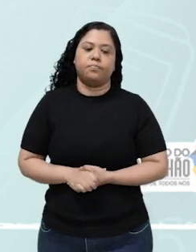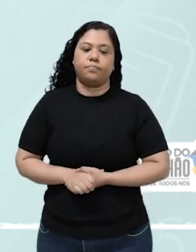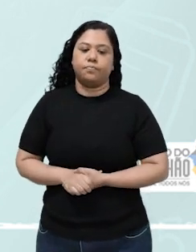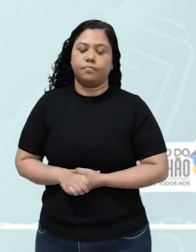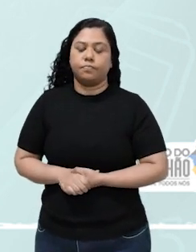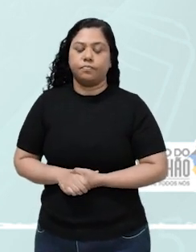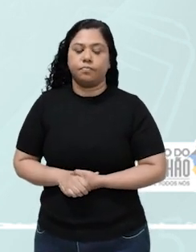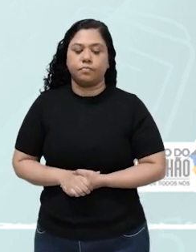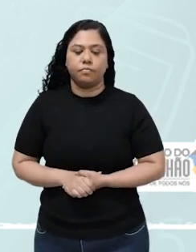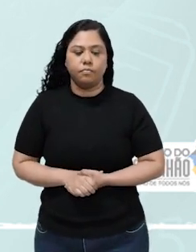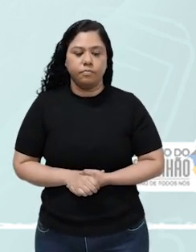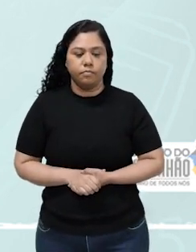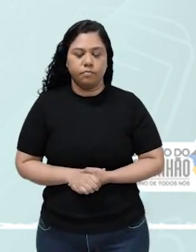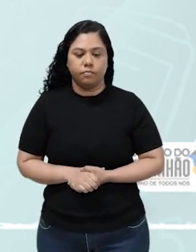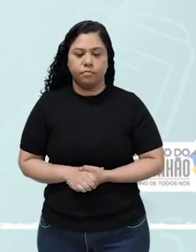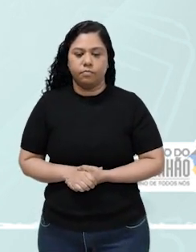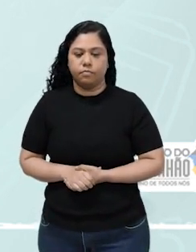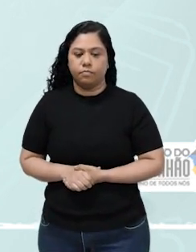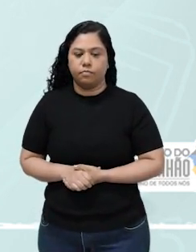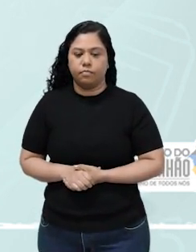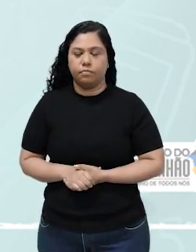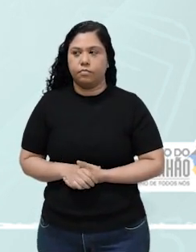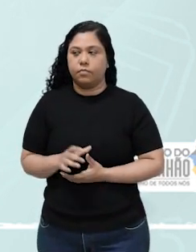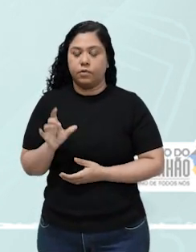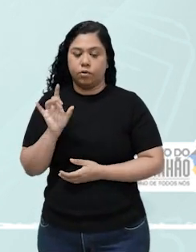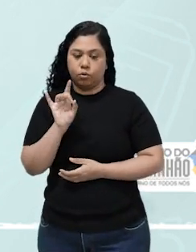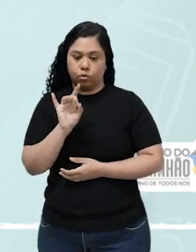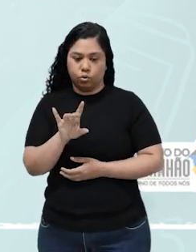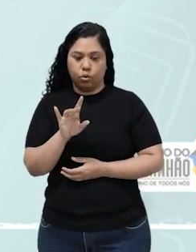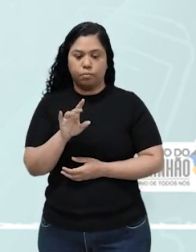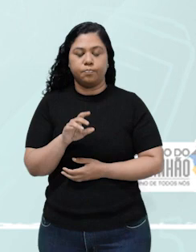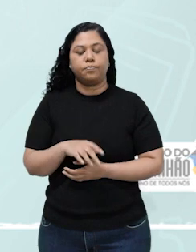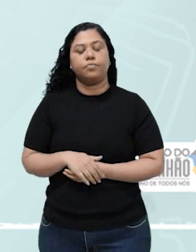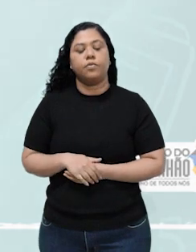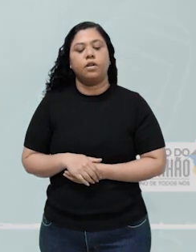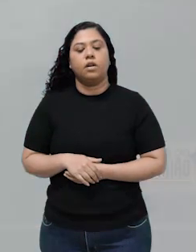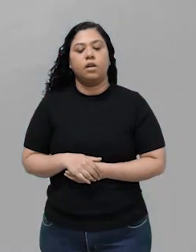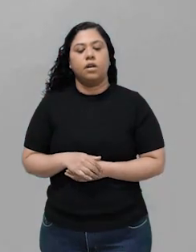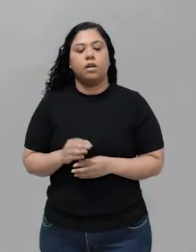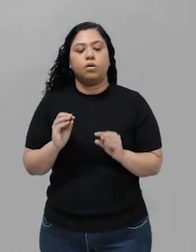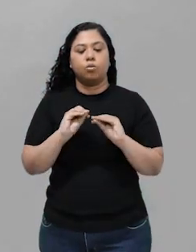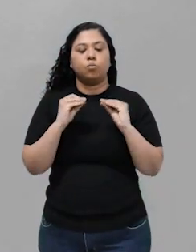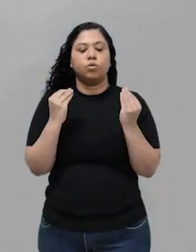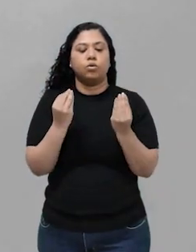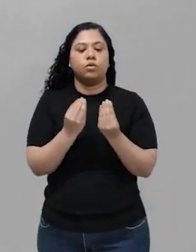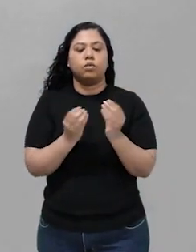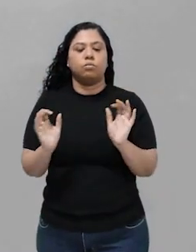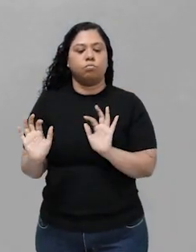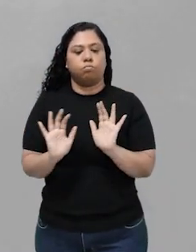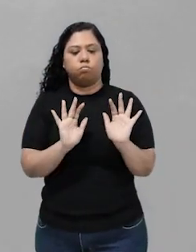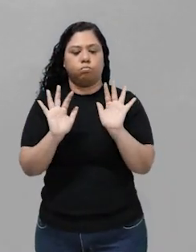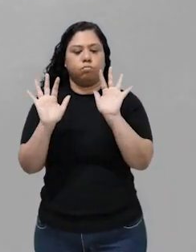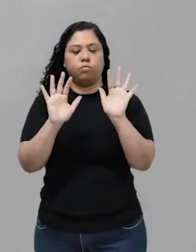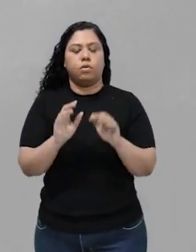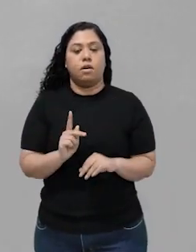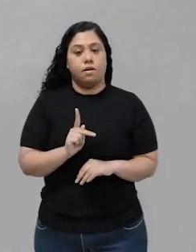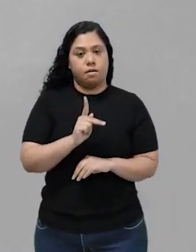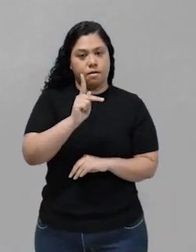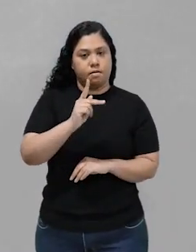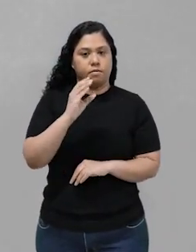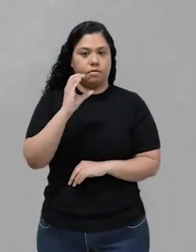pressões parciais. Aí, só valem para substâncias no estado gasoso. O Kc,